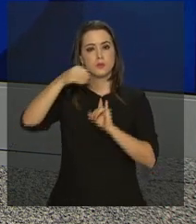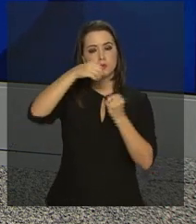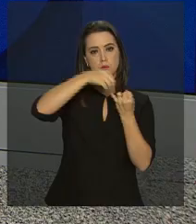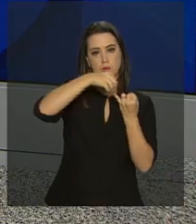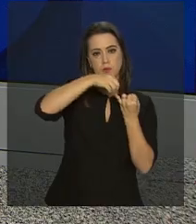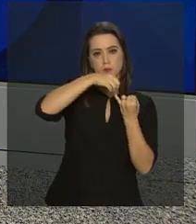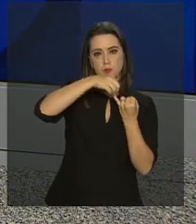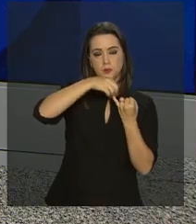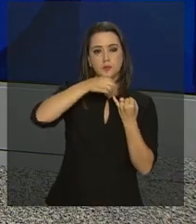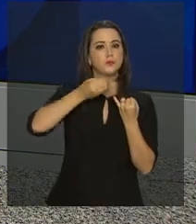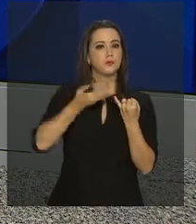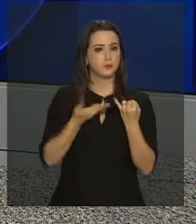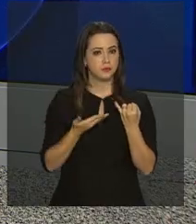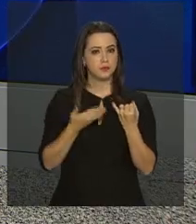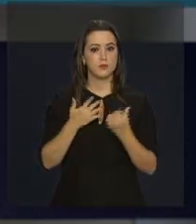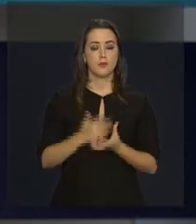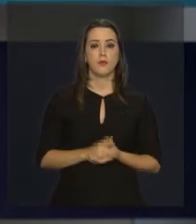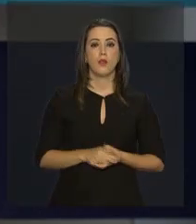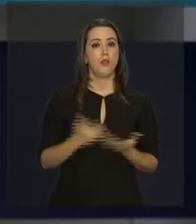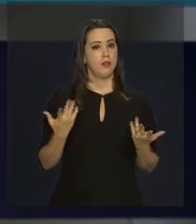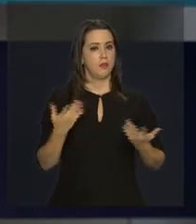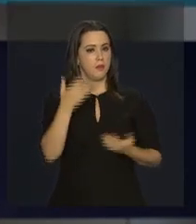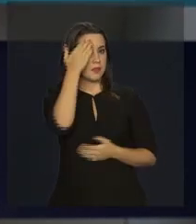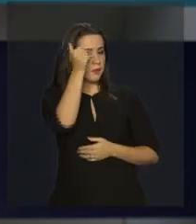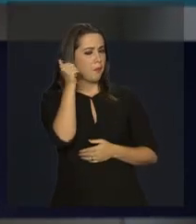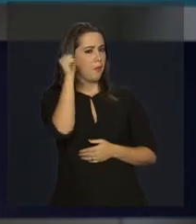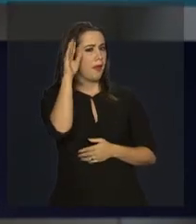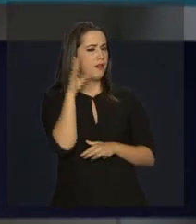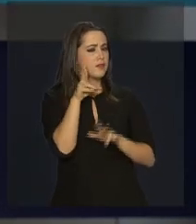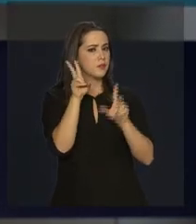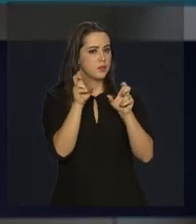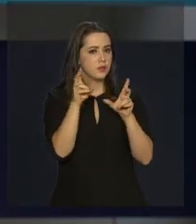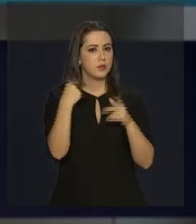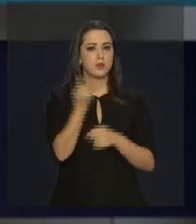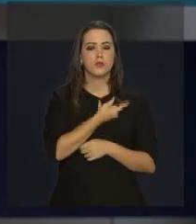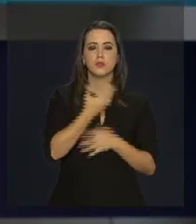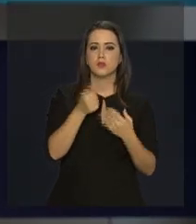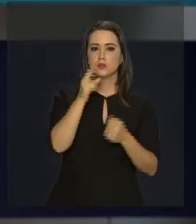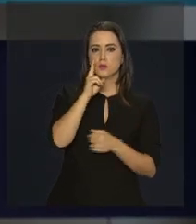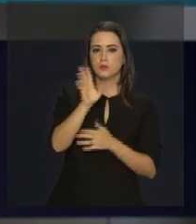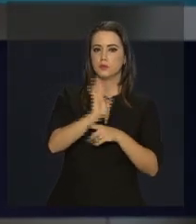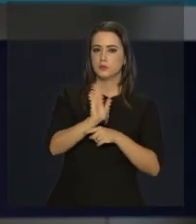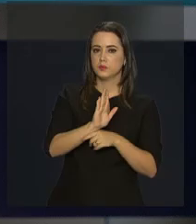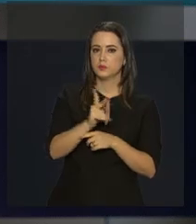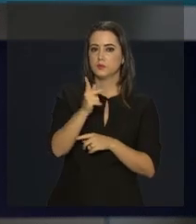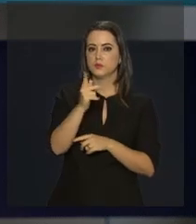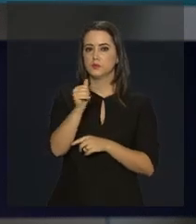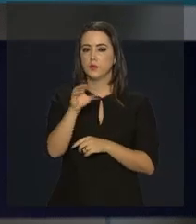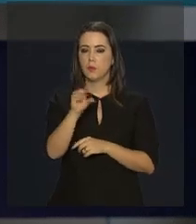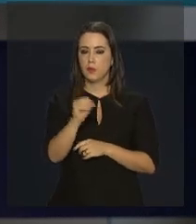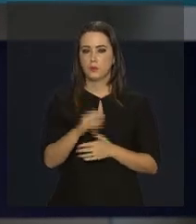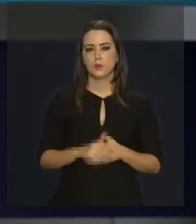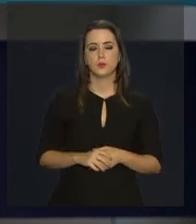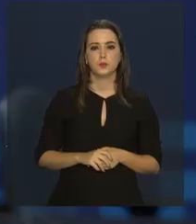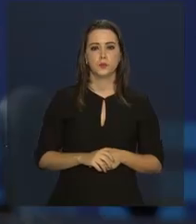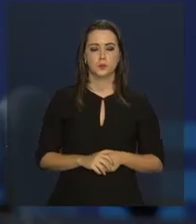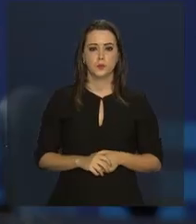.gov.br. E para saber mais sobre esse assunto, nós vamos acompanhar a reportagem de Pablo Mundim.